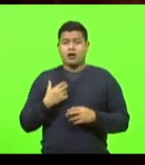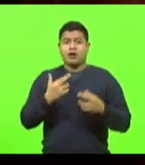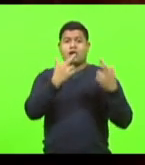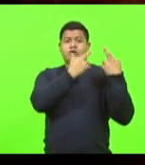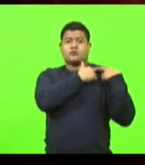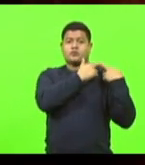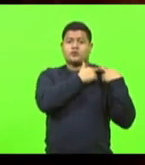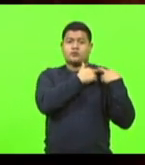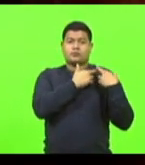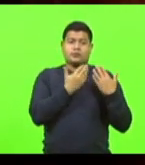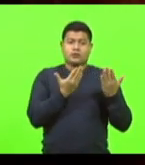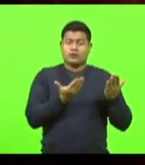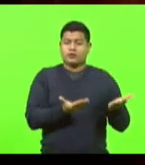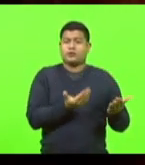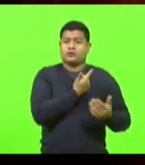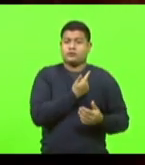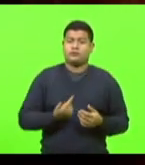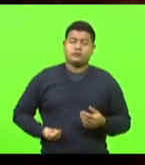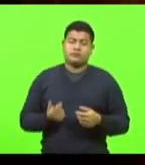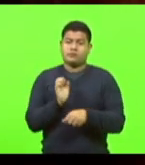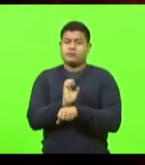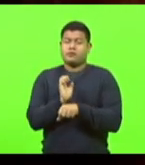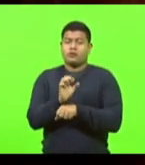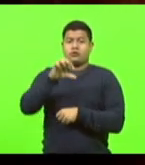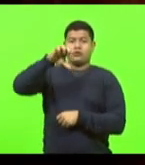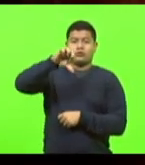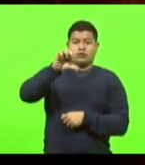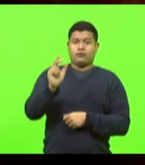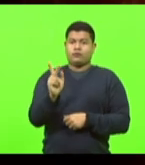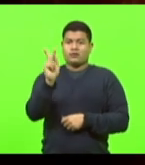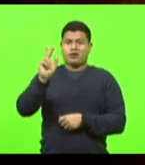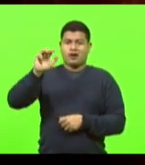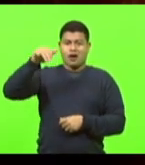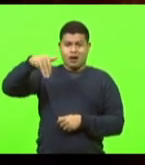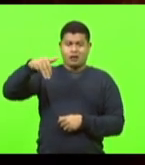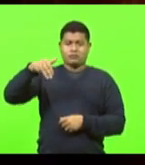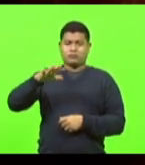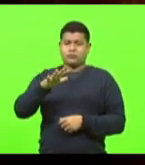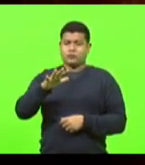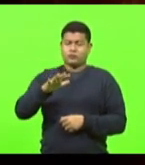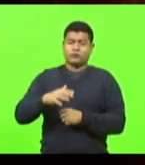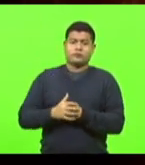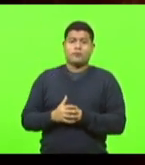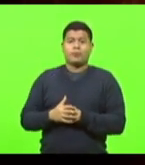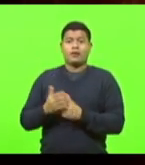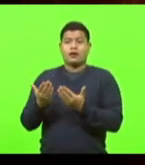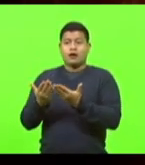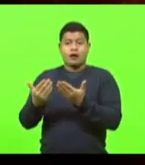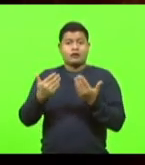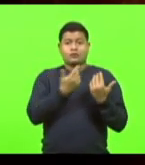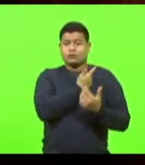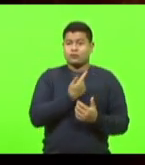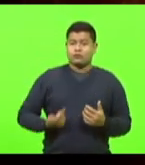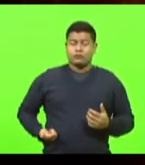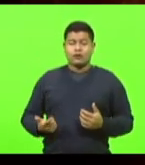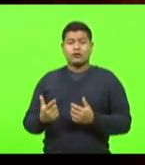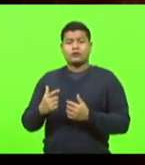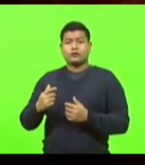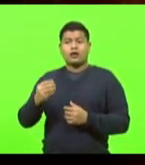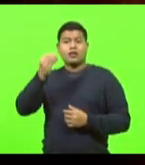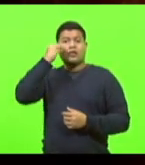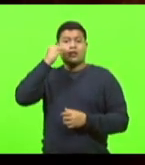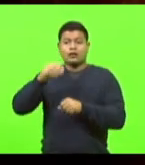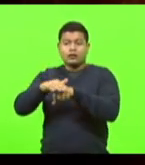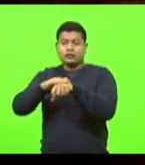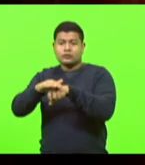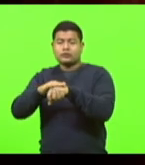quilômetros e meio, o Estado vem procurando tratar com o DENIT o pagamento